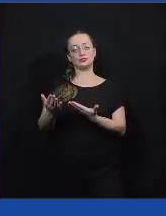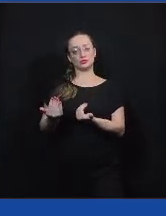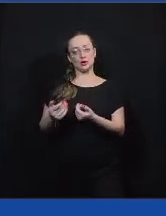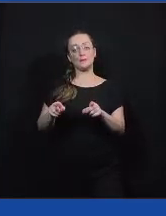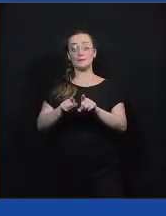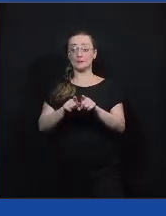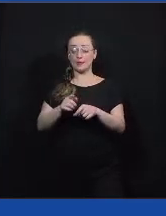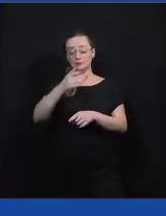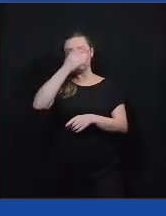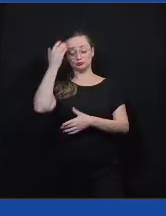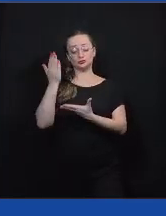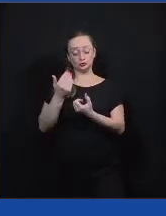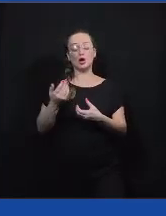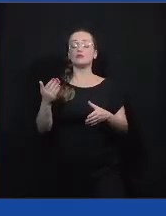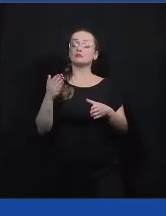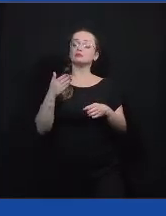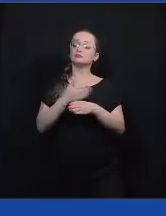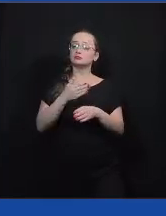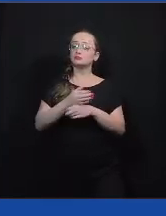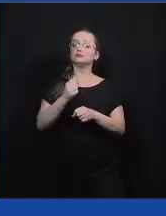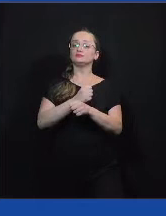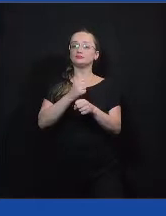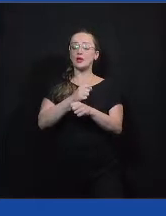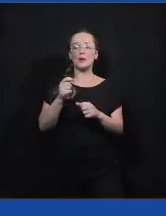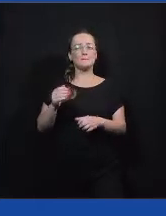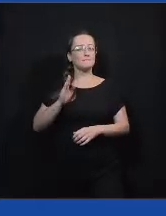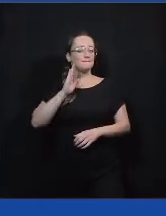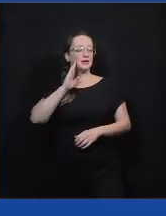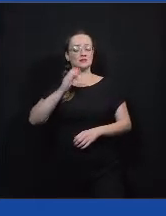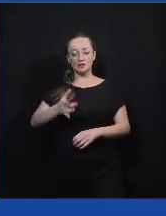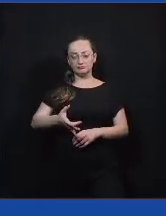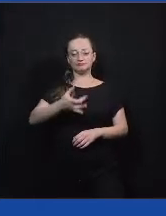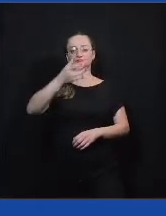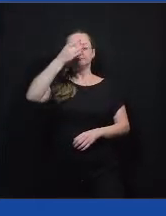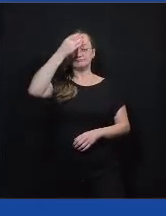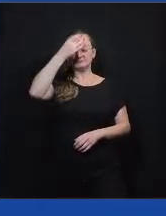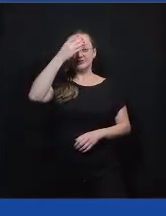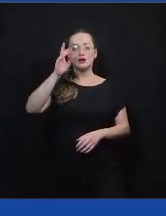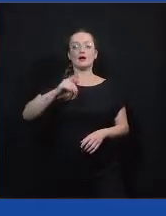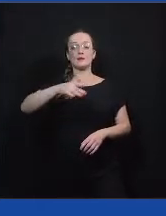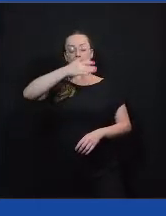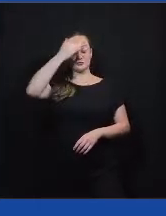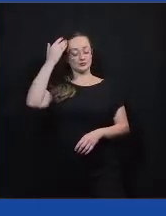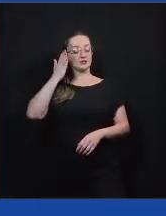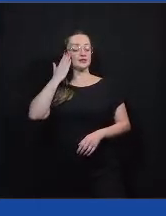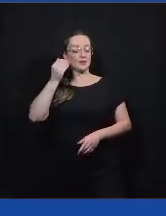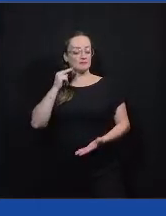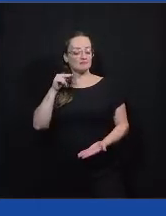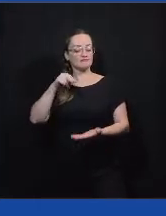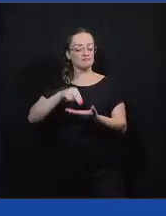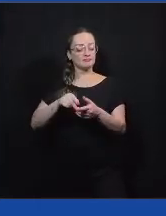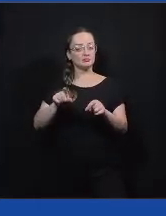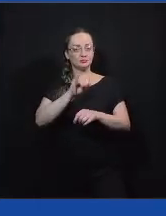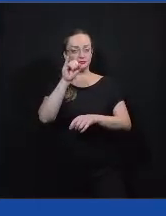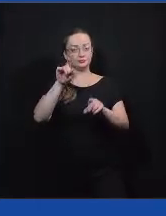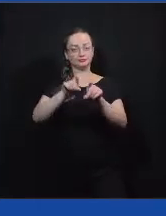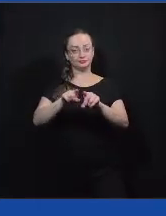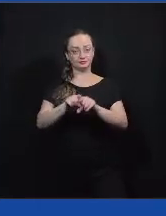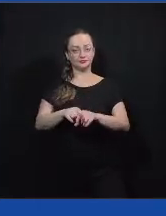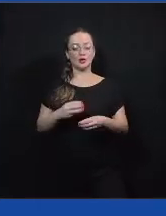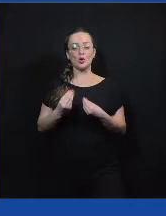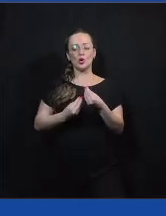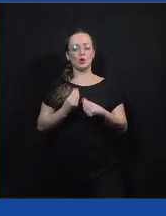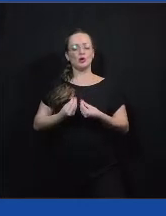é fundamental essa tomada de consciência do protagonismo do jovem e como isso pode trazer mudança...